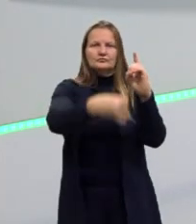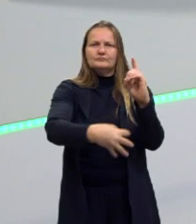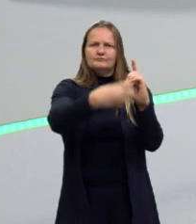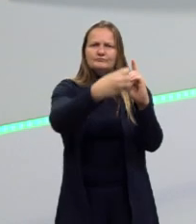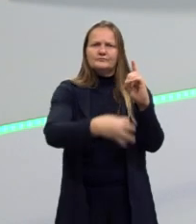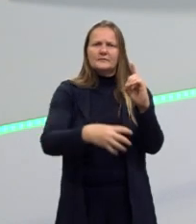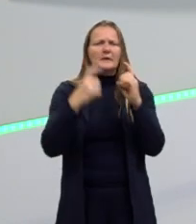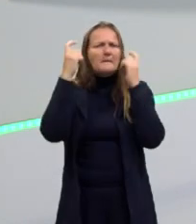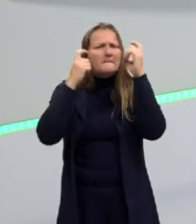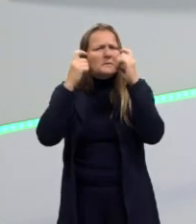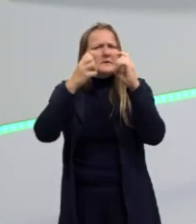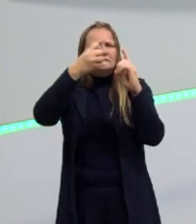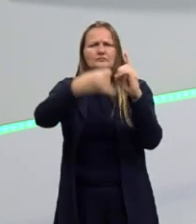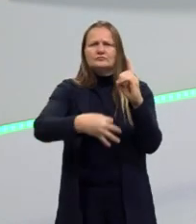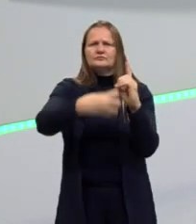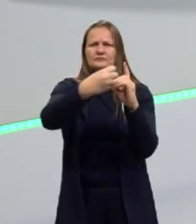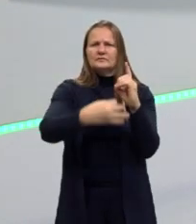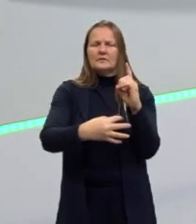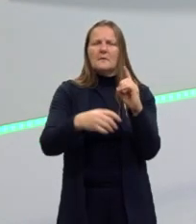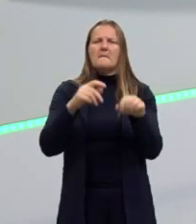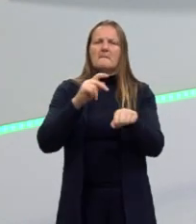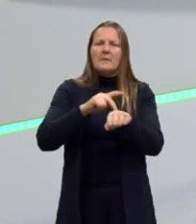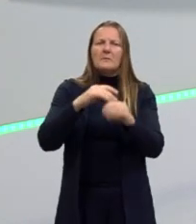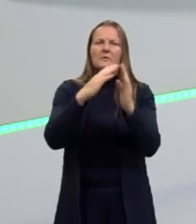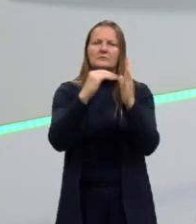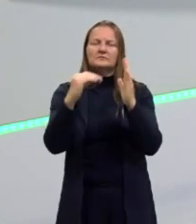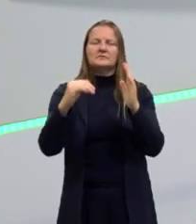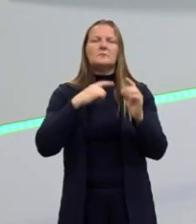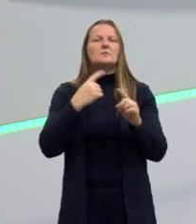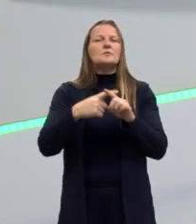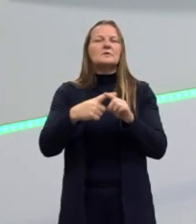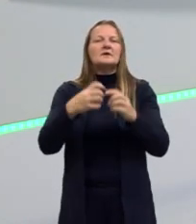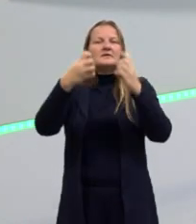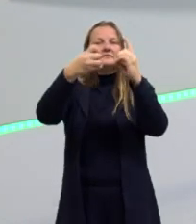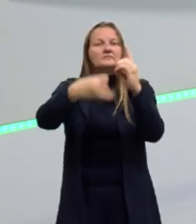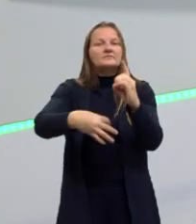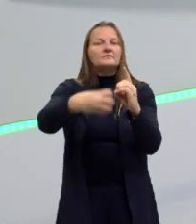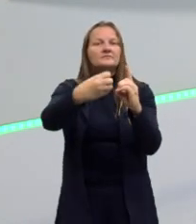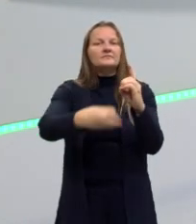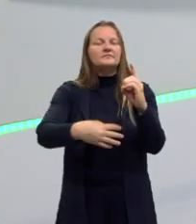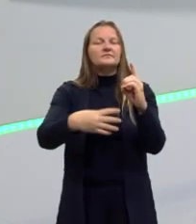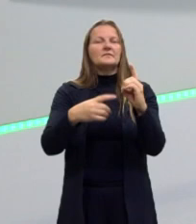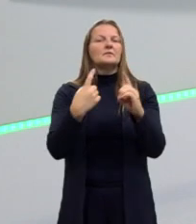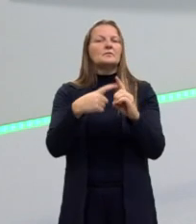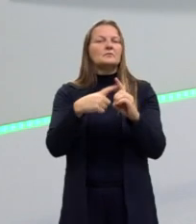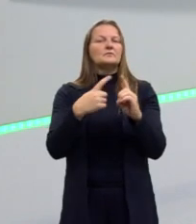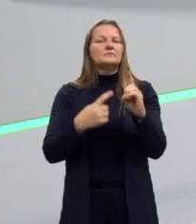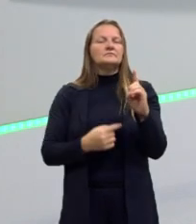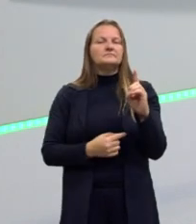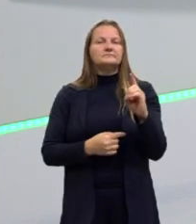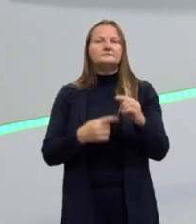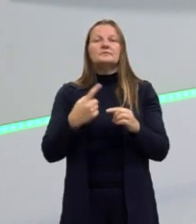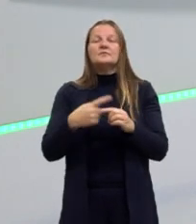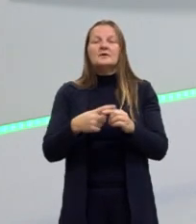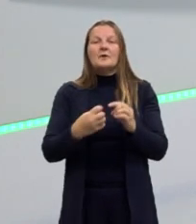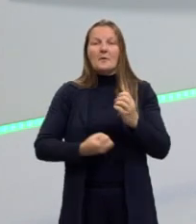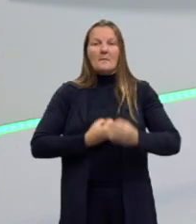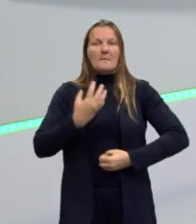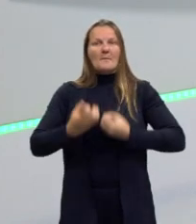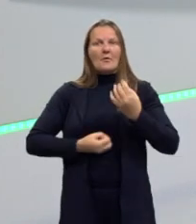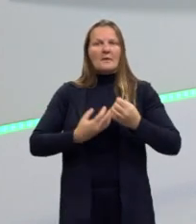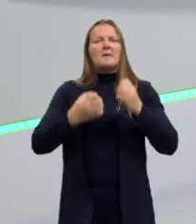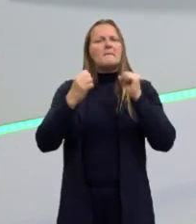preocupação com a descrição de forma física e estética. Por que está dizendo descritivismo? Esse descritivismo, porque um poema pode